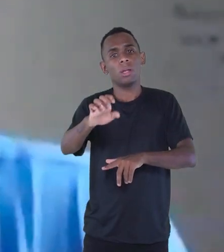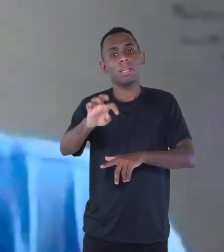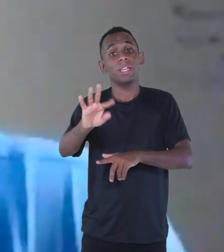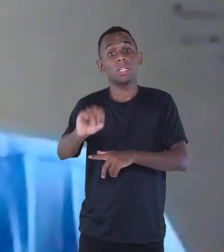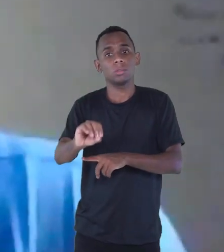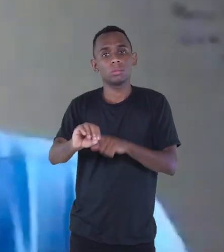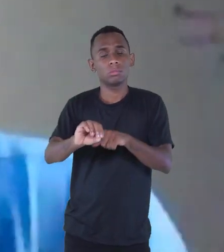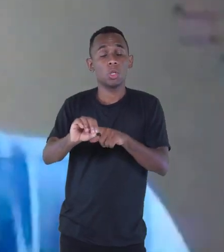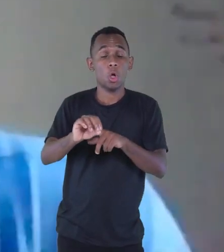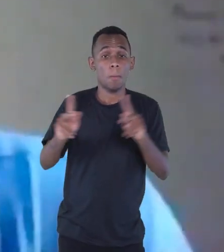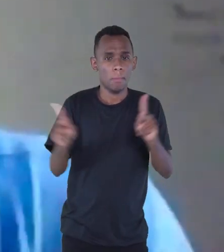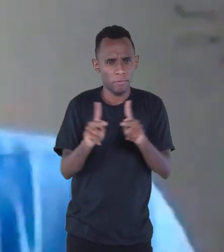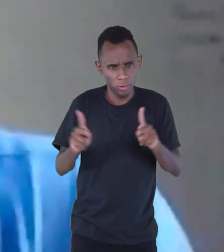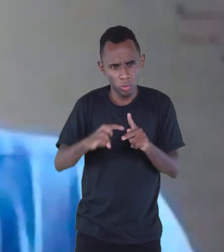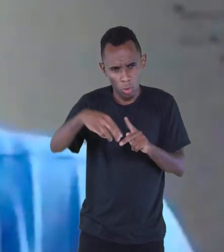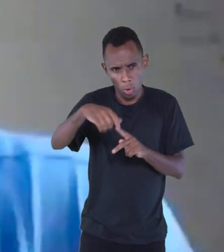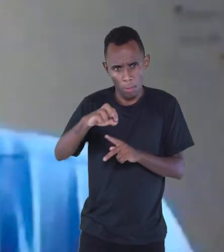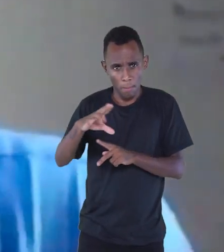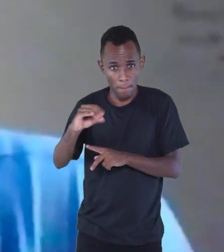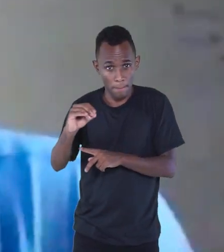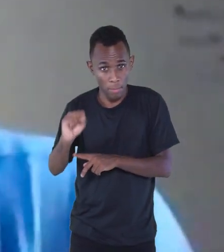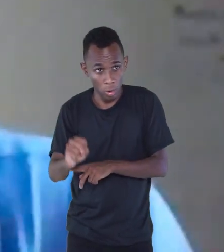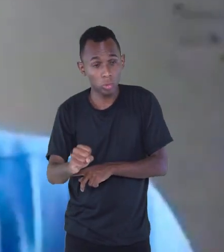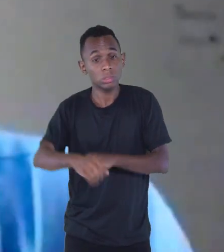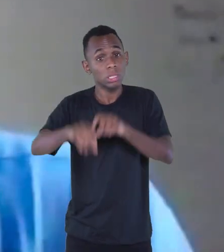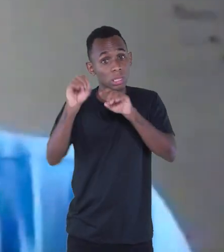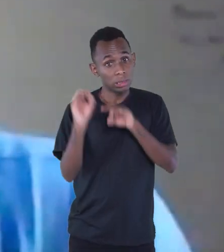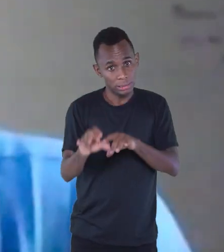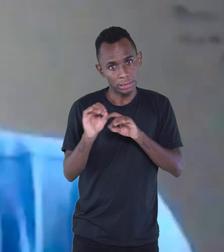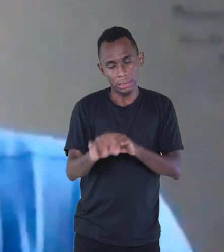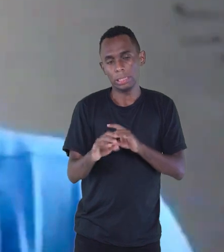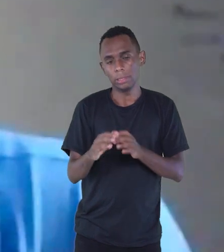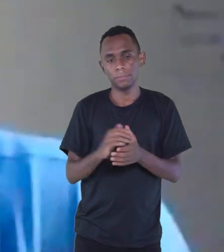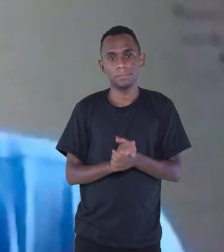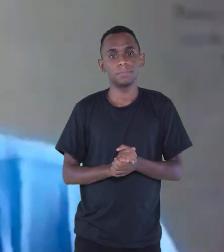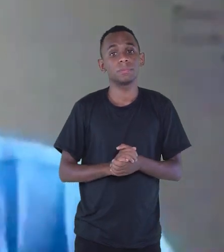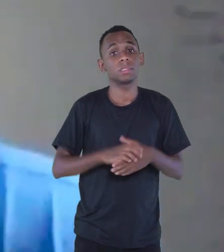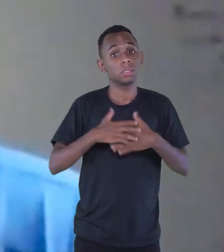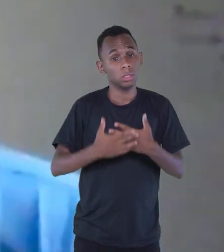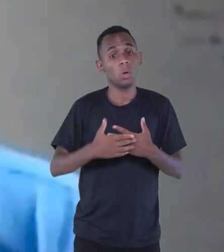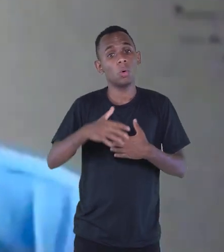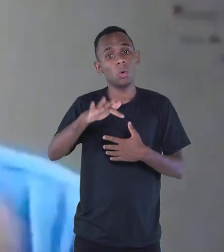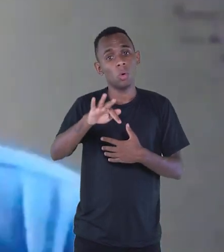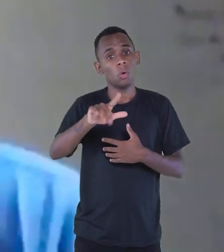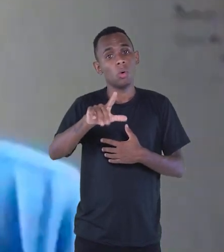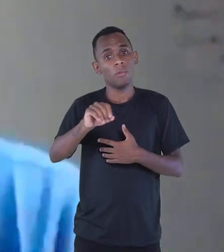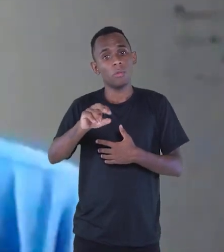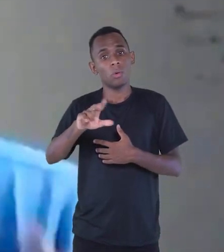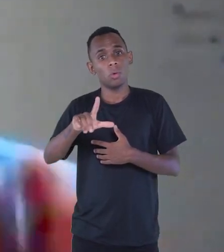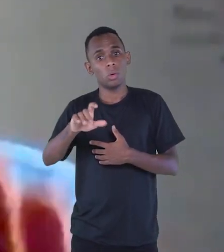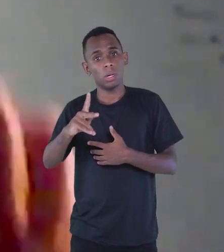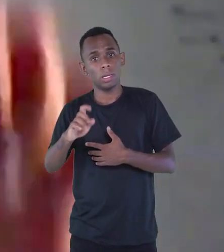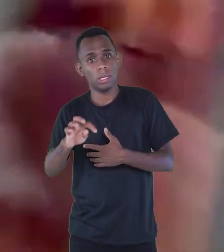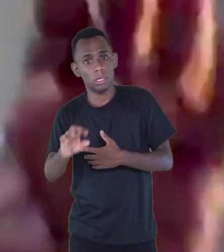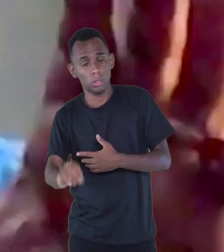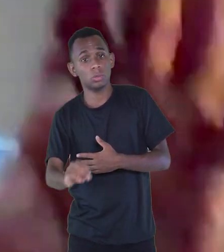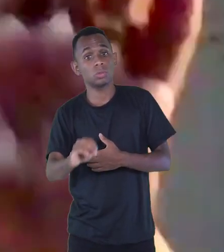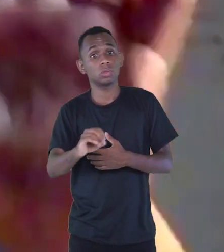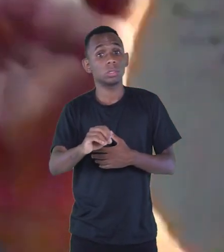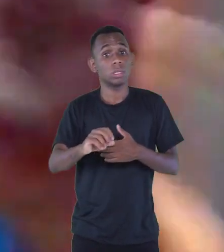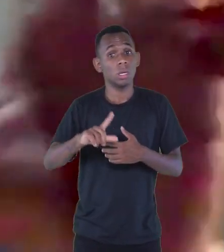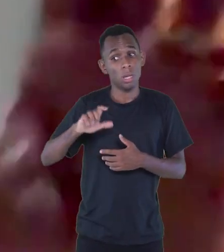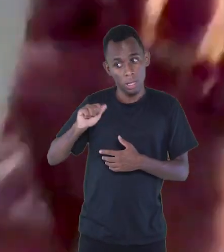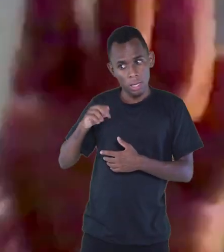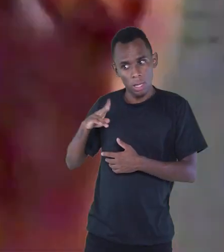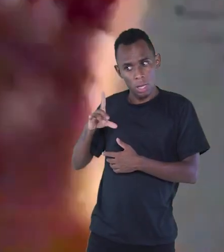professor Marco Aurélio ensina isso. Então, os folhetos, o Leandro Gomes de Barros cria